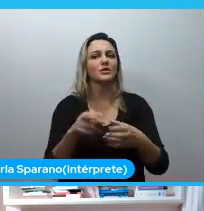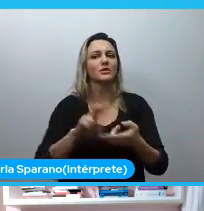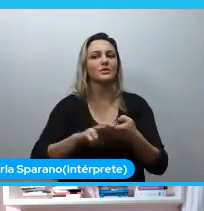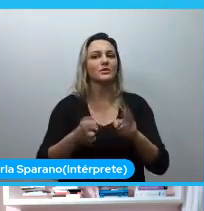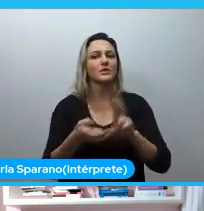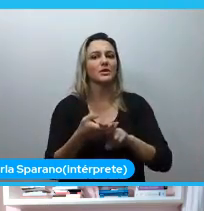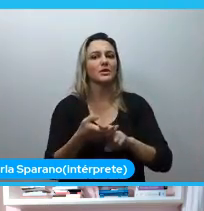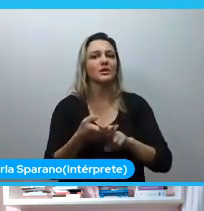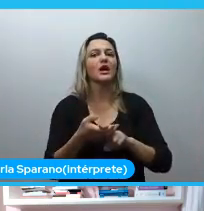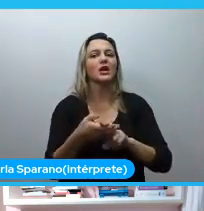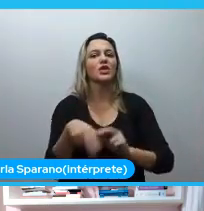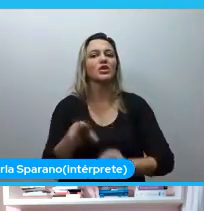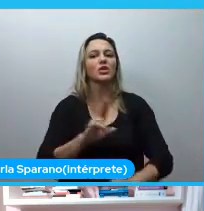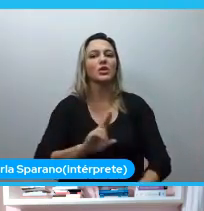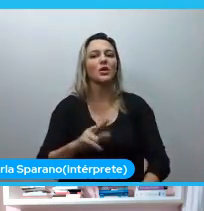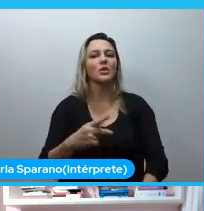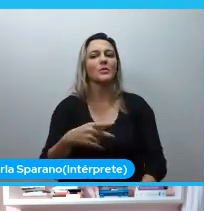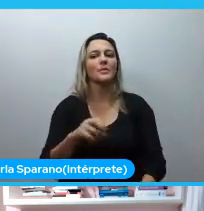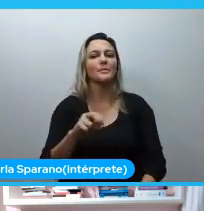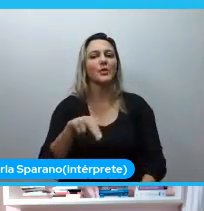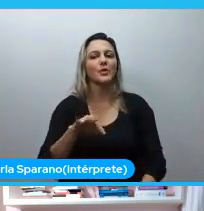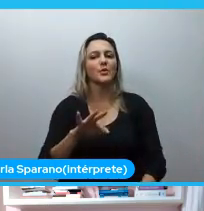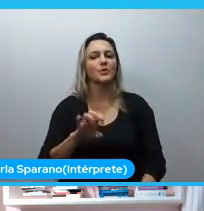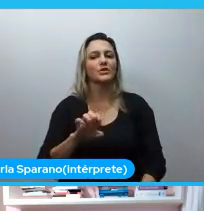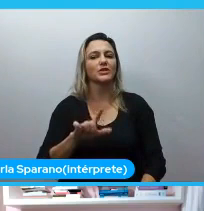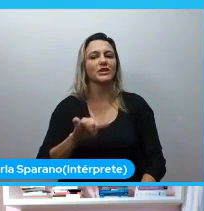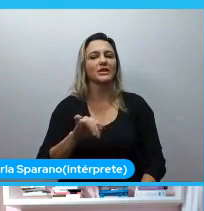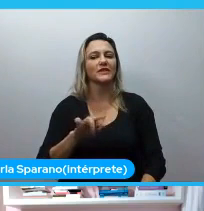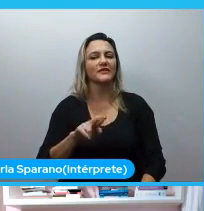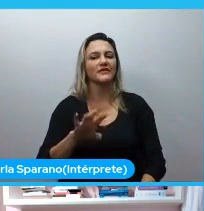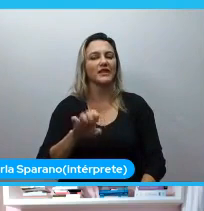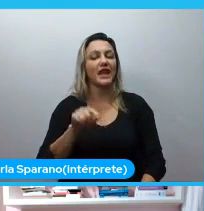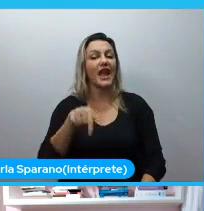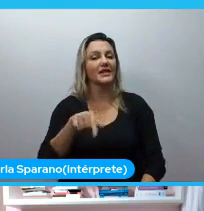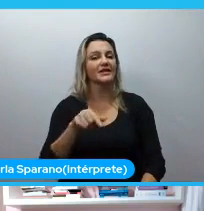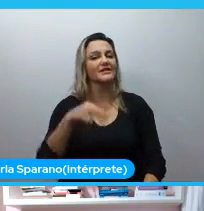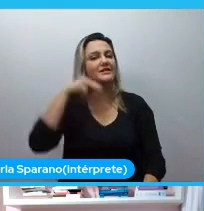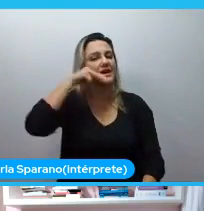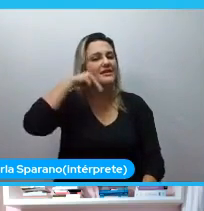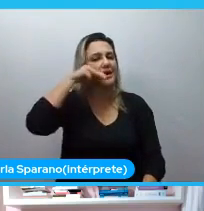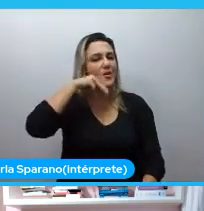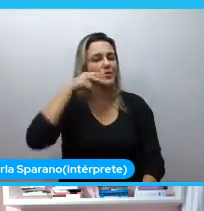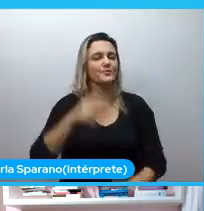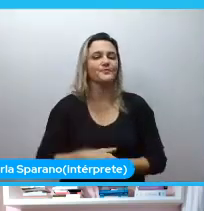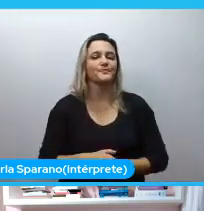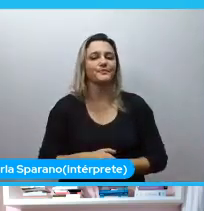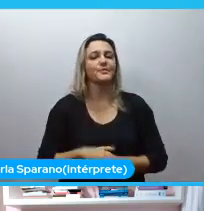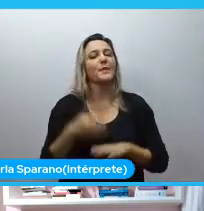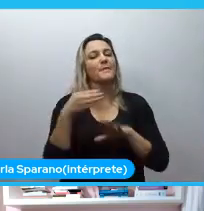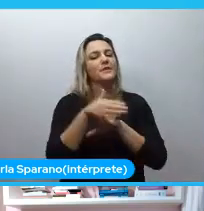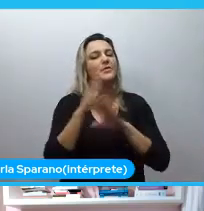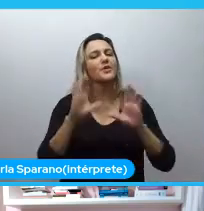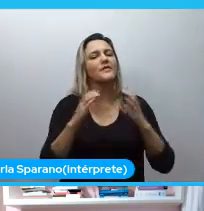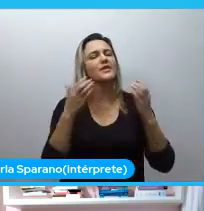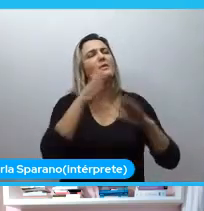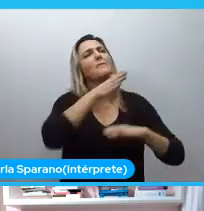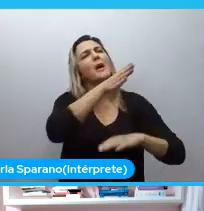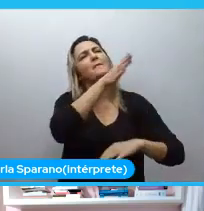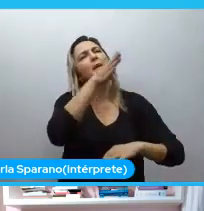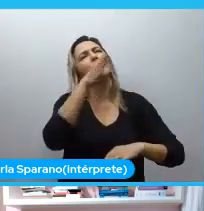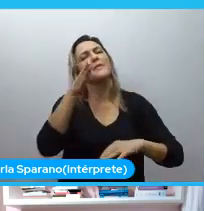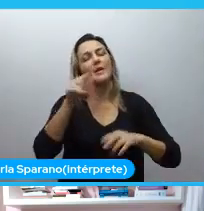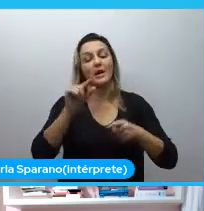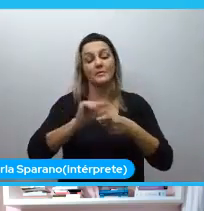Livre, aqui em Natal. E a gente estava participando de eventos, participando de minicursos.